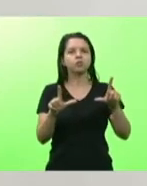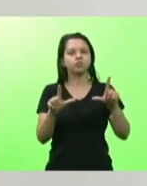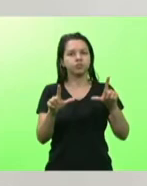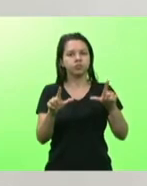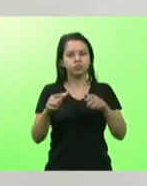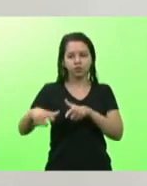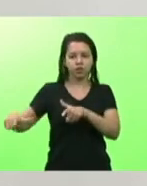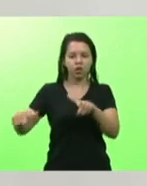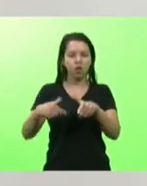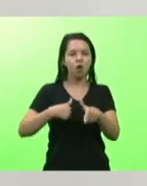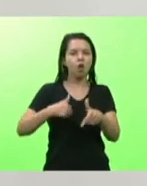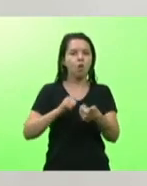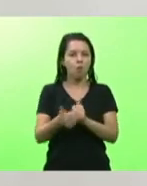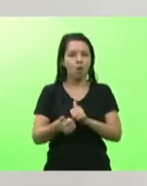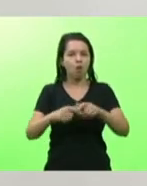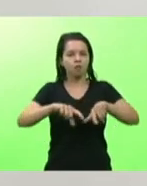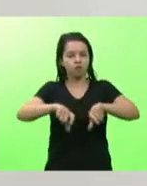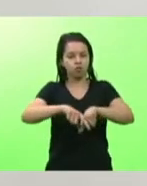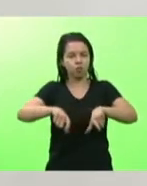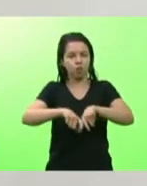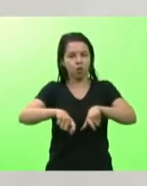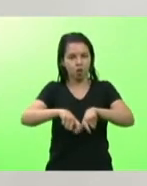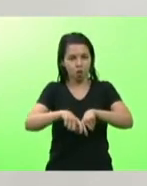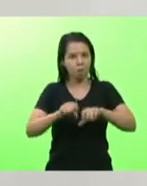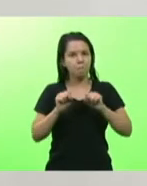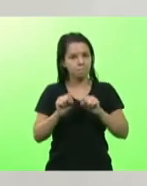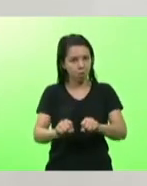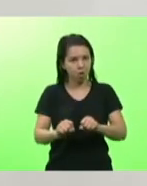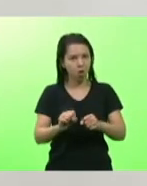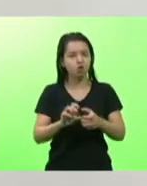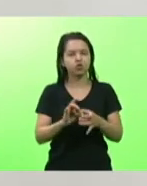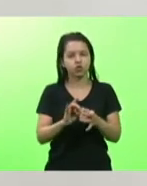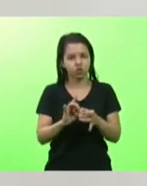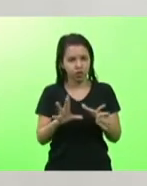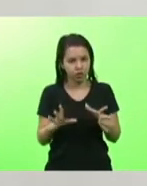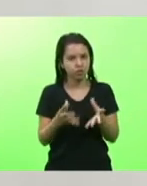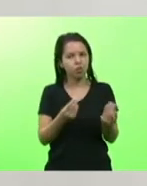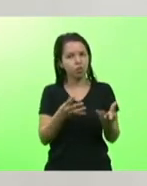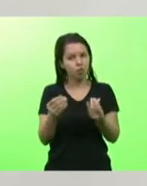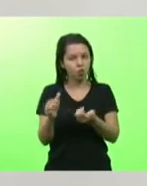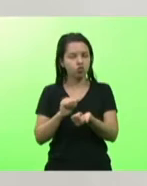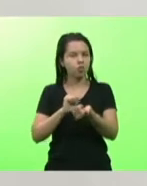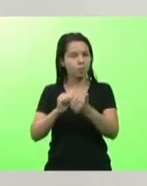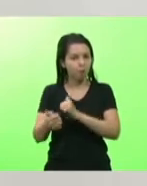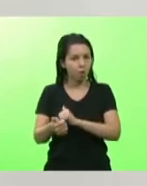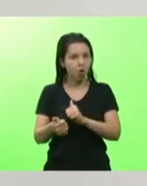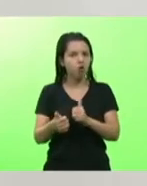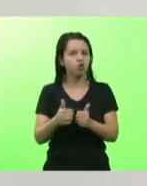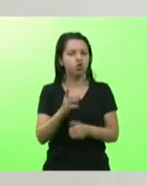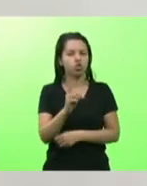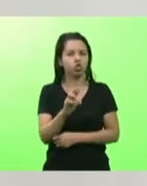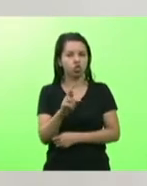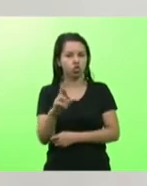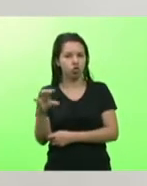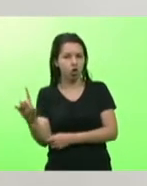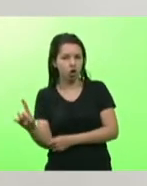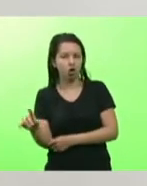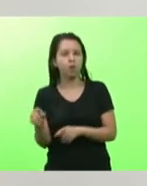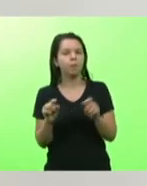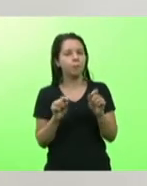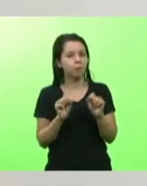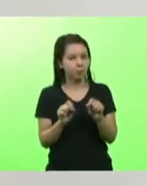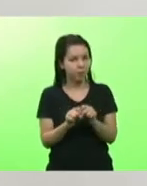esportivos as quadras de futebol 7 diversas modalidades o esporte indoor com 25% da sua